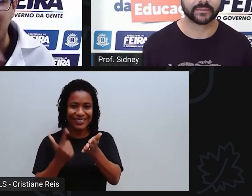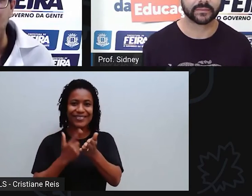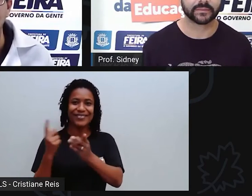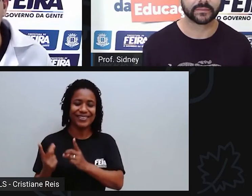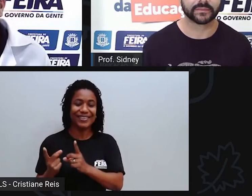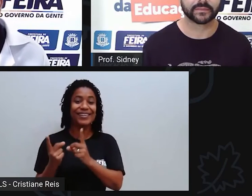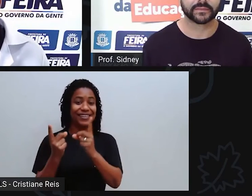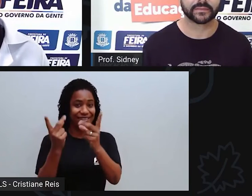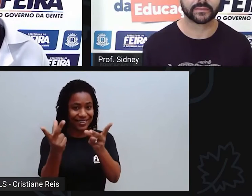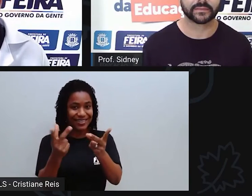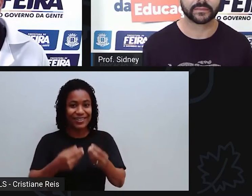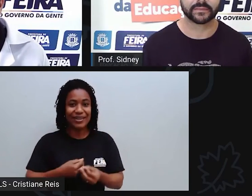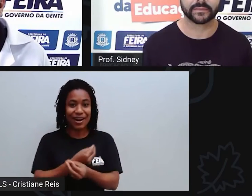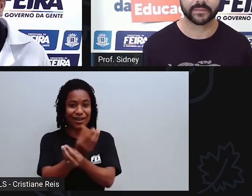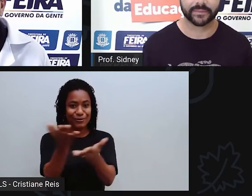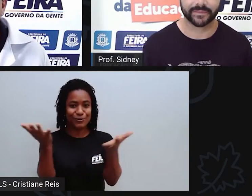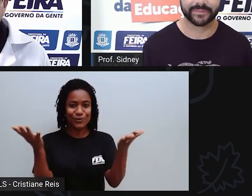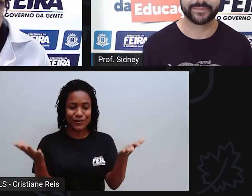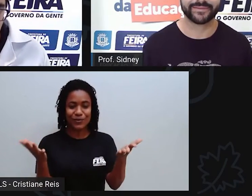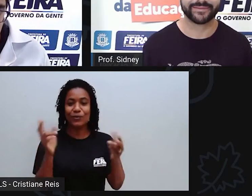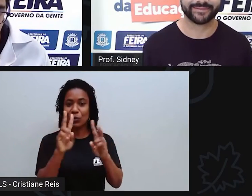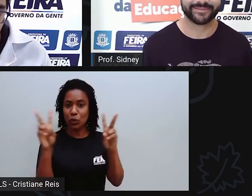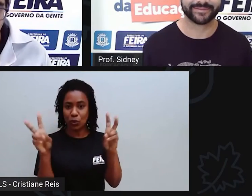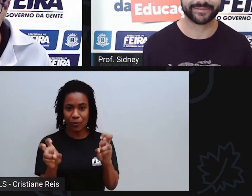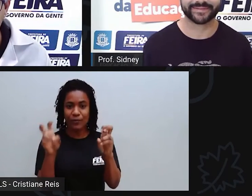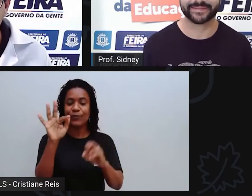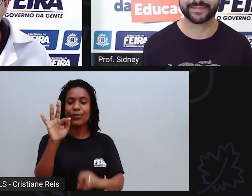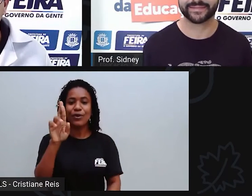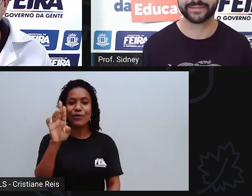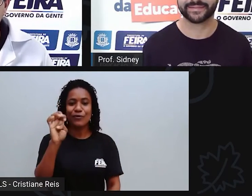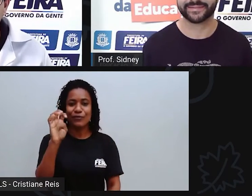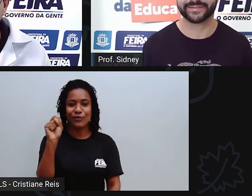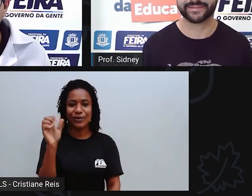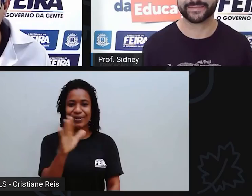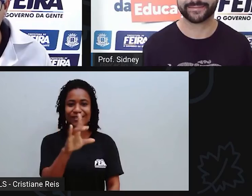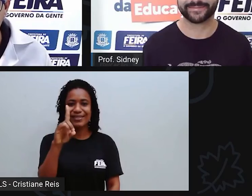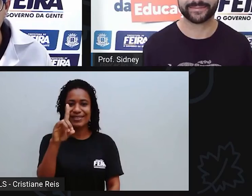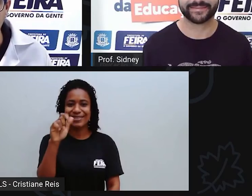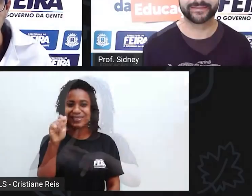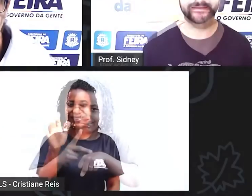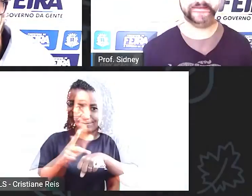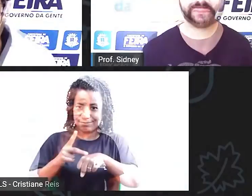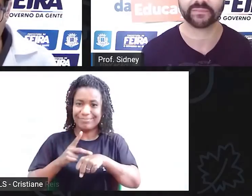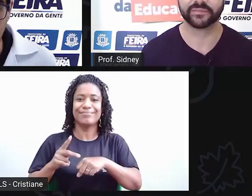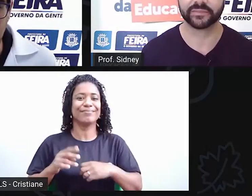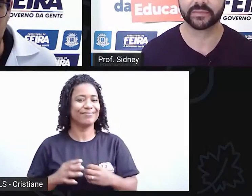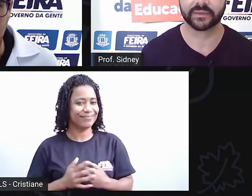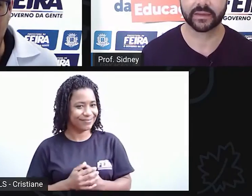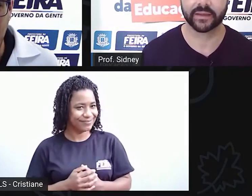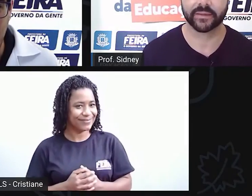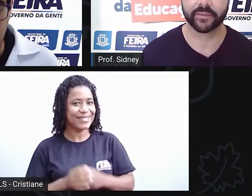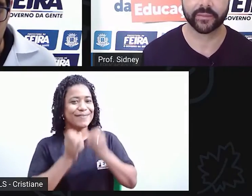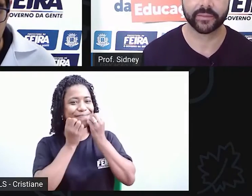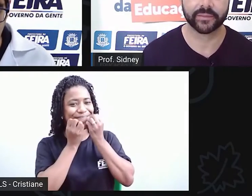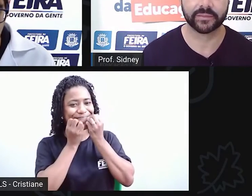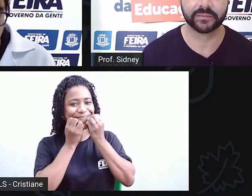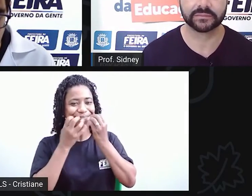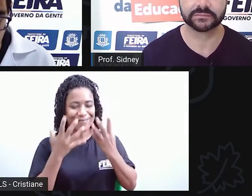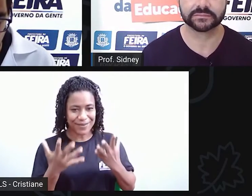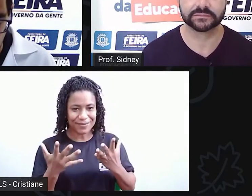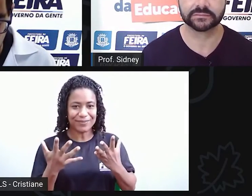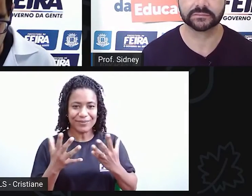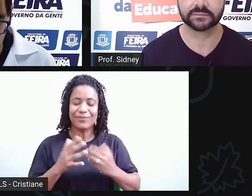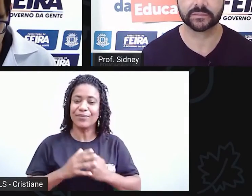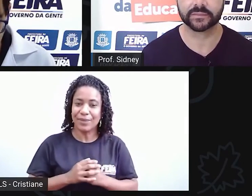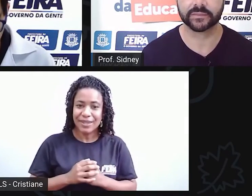Mota. Então, a gente vai conversar um pouquinho sobre esse lugar, sobre essa história, certo? Então, Sidney, eu queria agora,